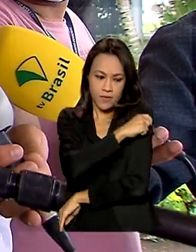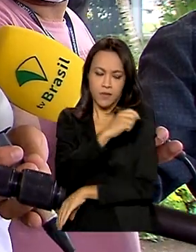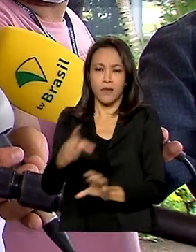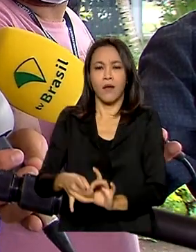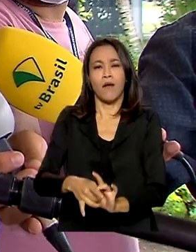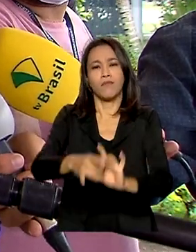disponíveis para você.